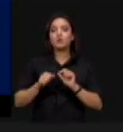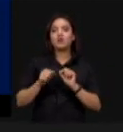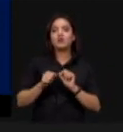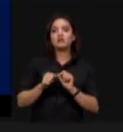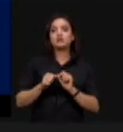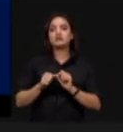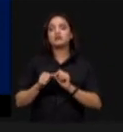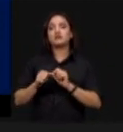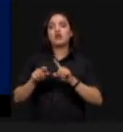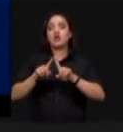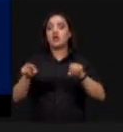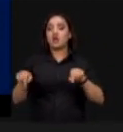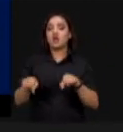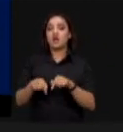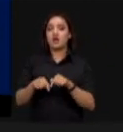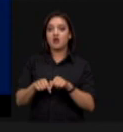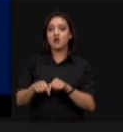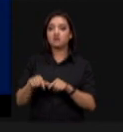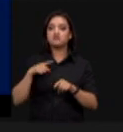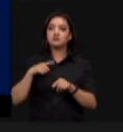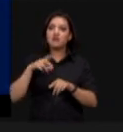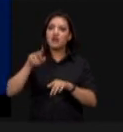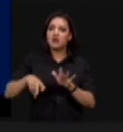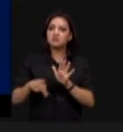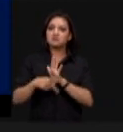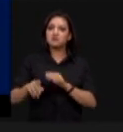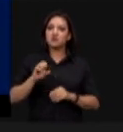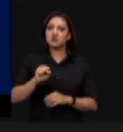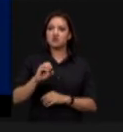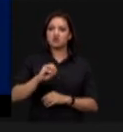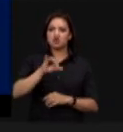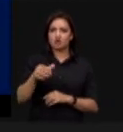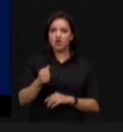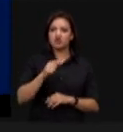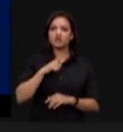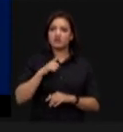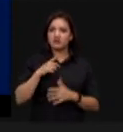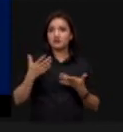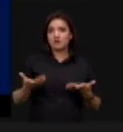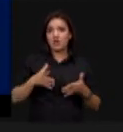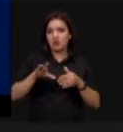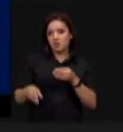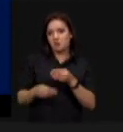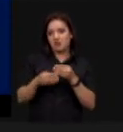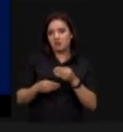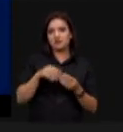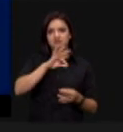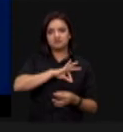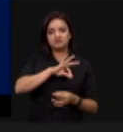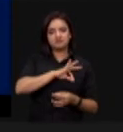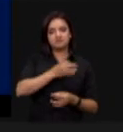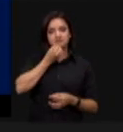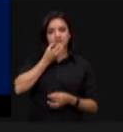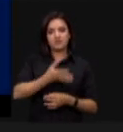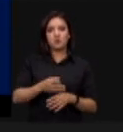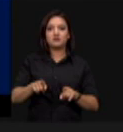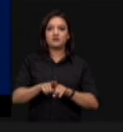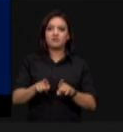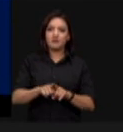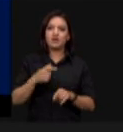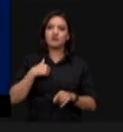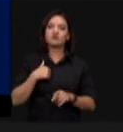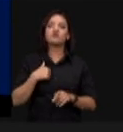da propriedade para a produção de soja e tem uma excelente renda complementar nessa produção de soja. Sou engenheiro